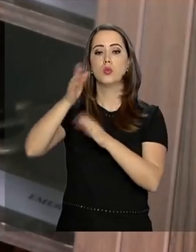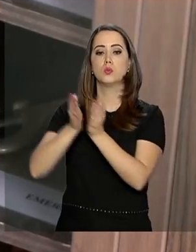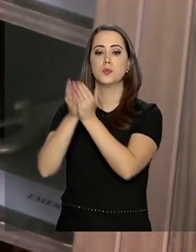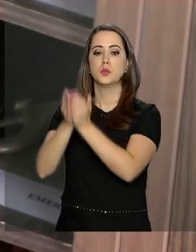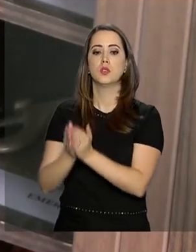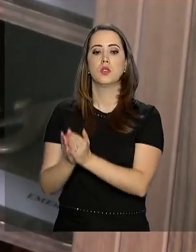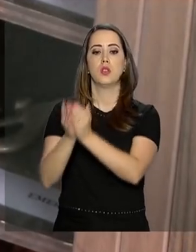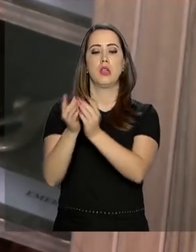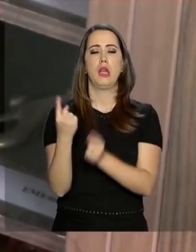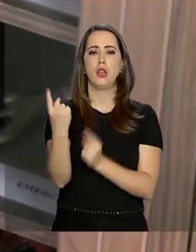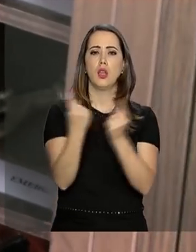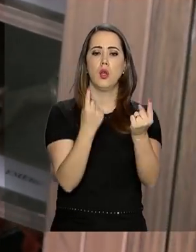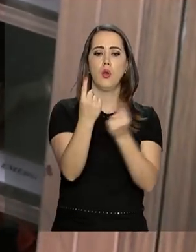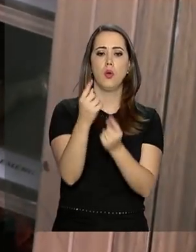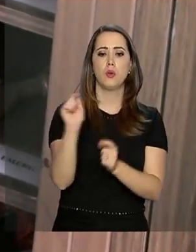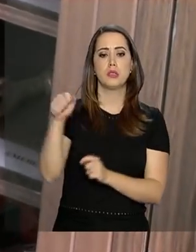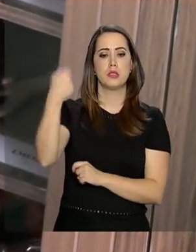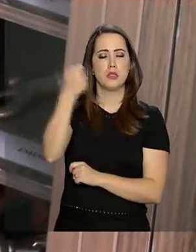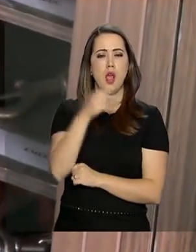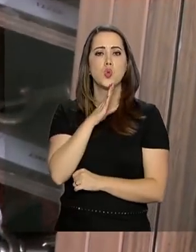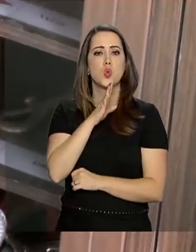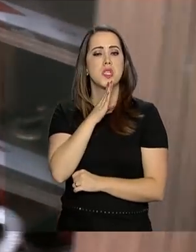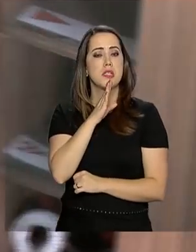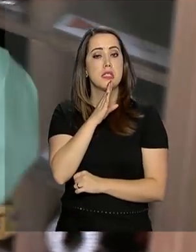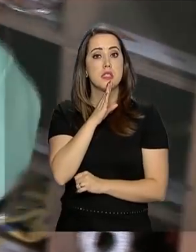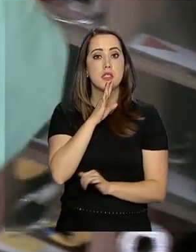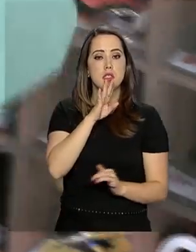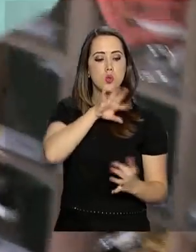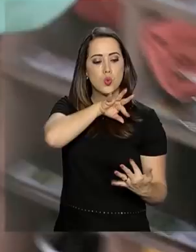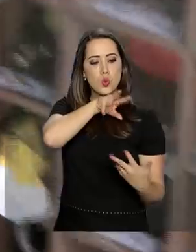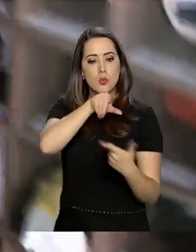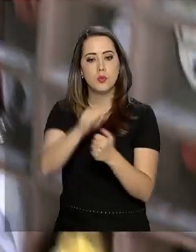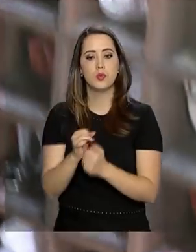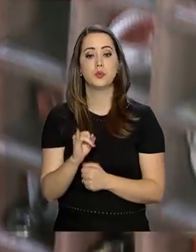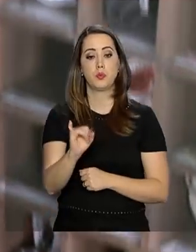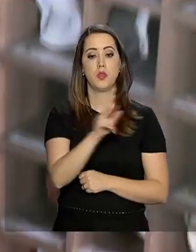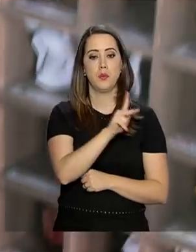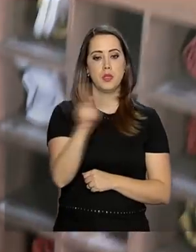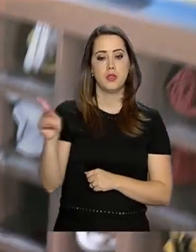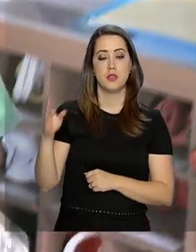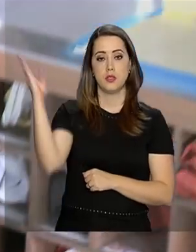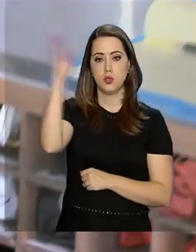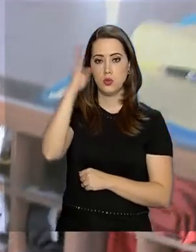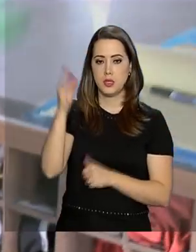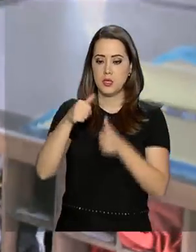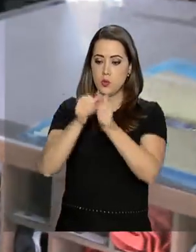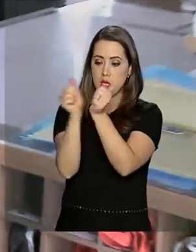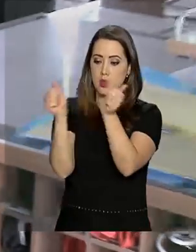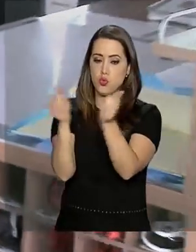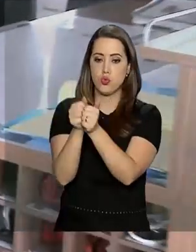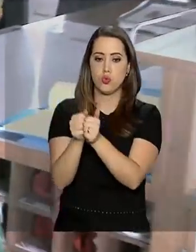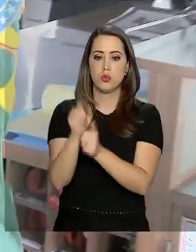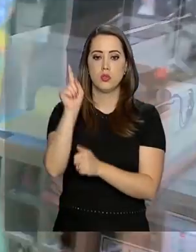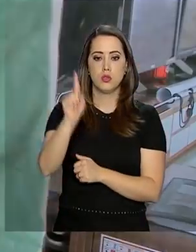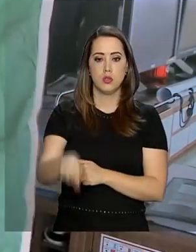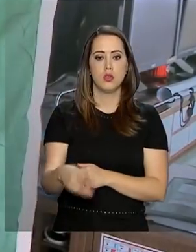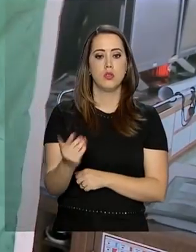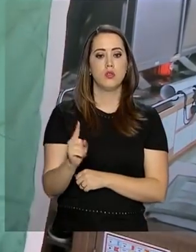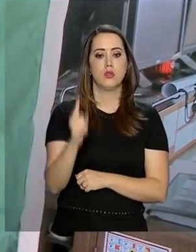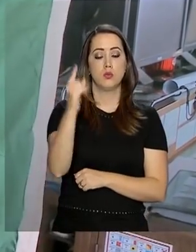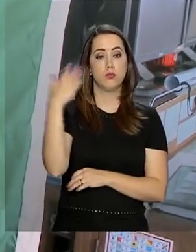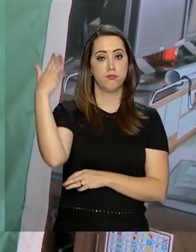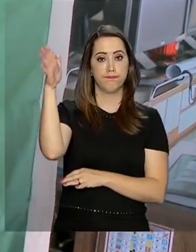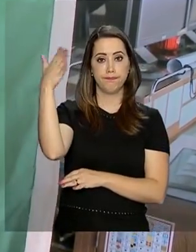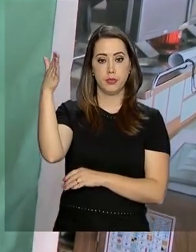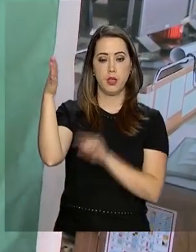uma bandeira com símbolos conhecidos internacionalmente. Quando o presidente do Brasil está a bordo, por exemplo, a bandeira com o